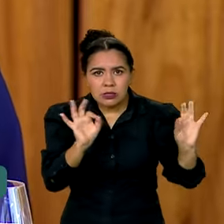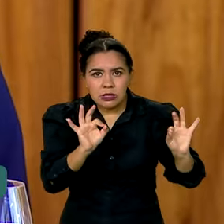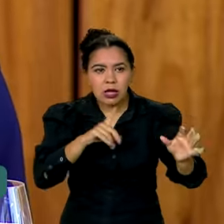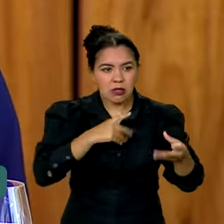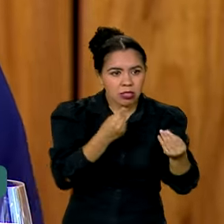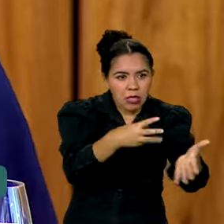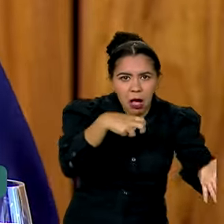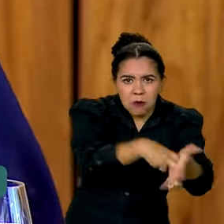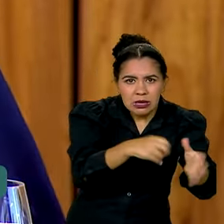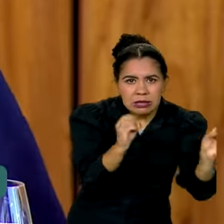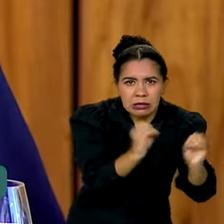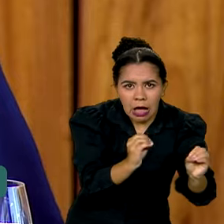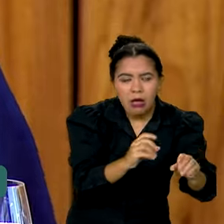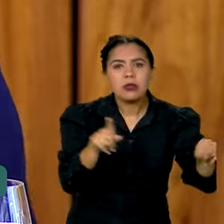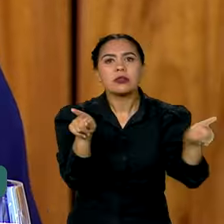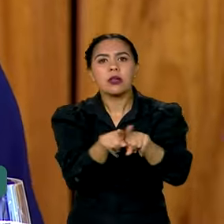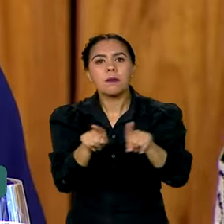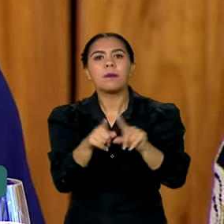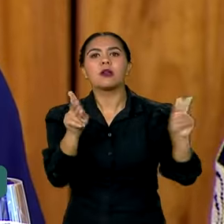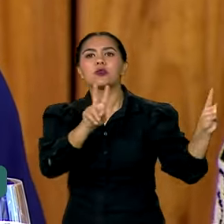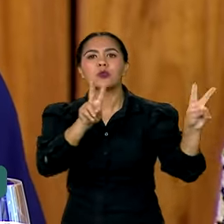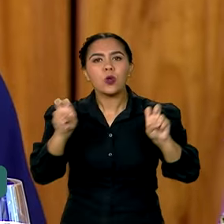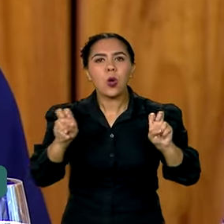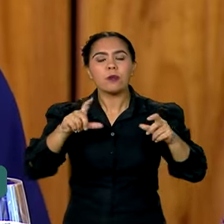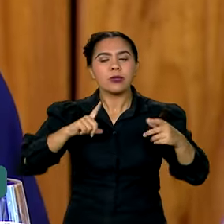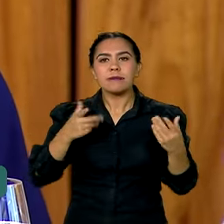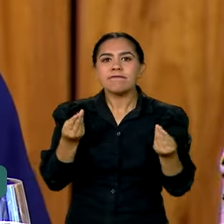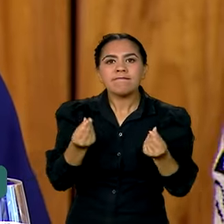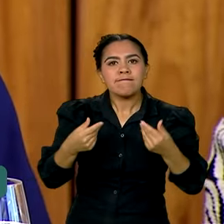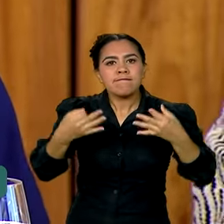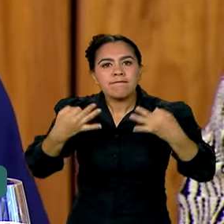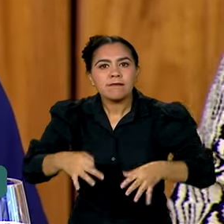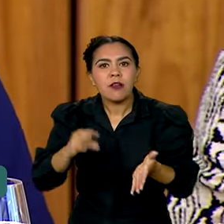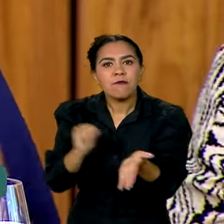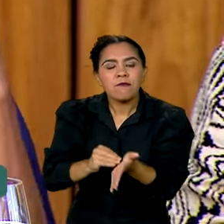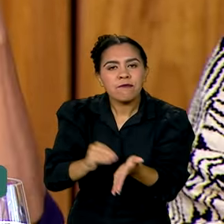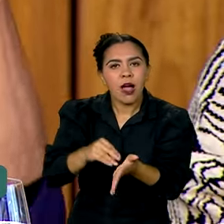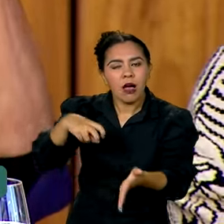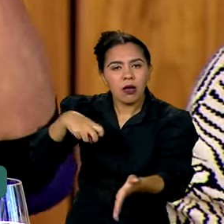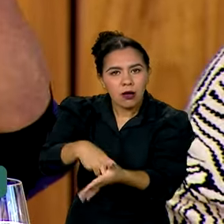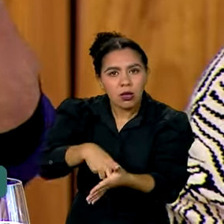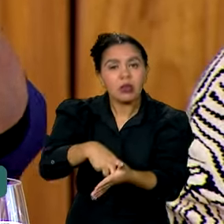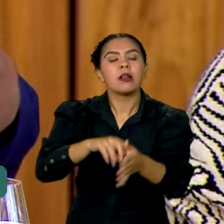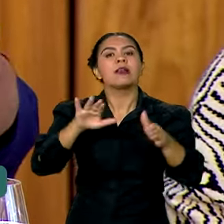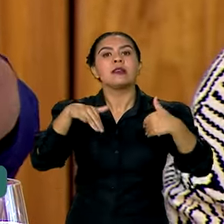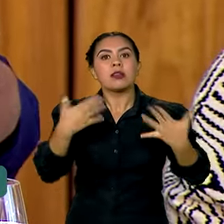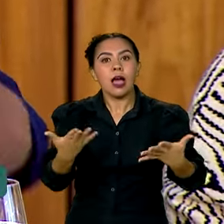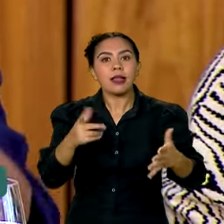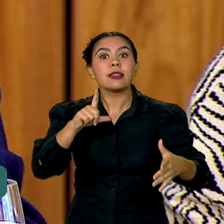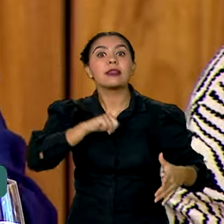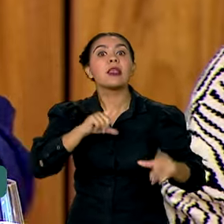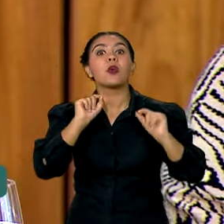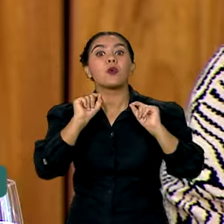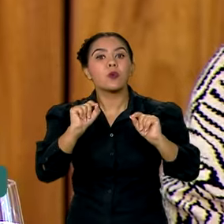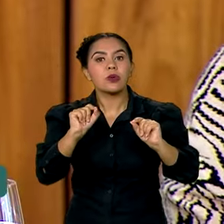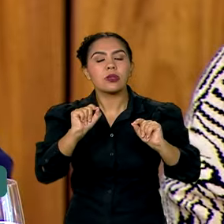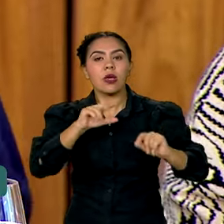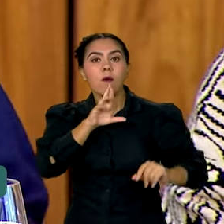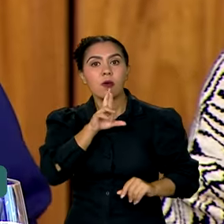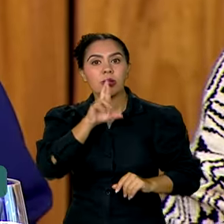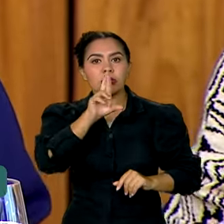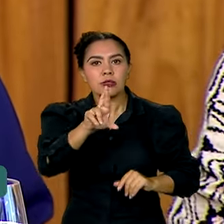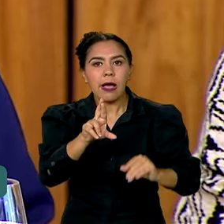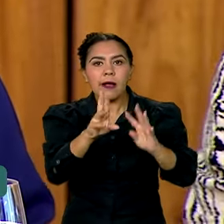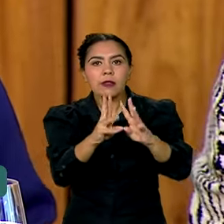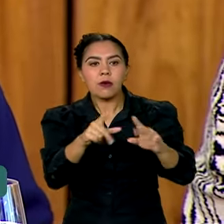impunidade, quando não tem a certeza da impunidade. Aí você cria um efeito de dissuasão